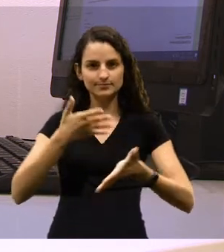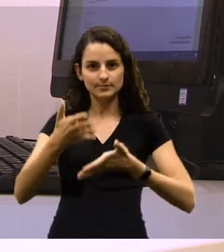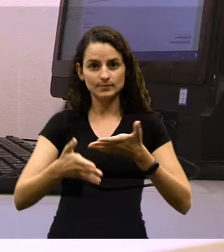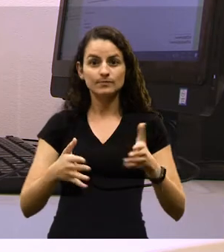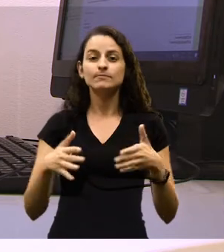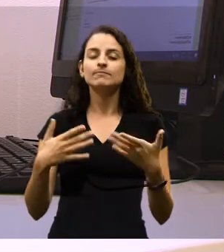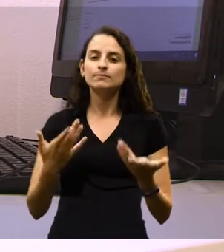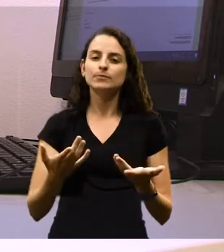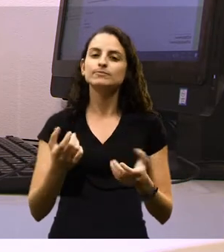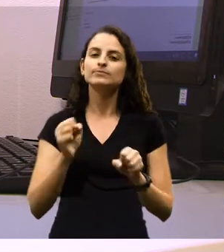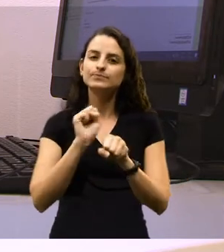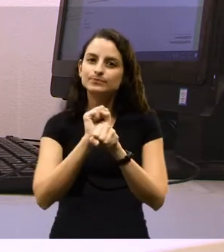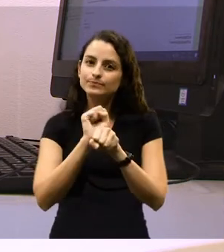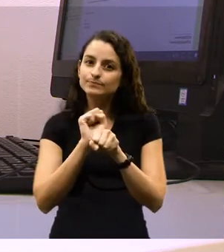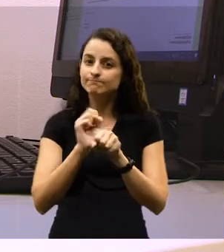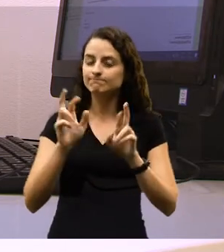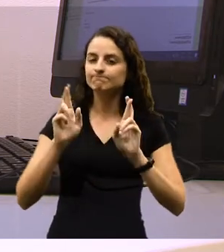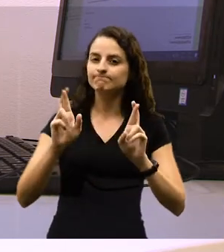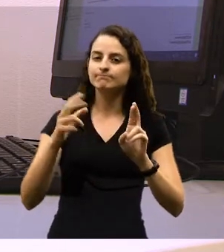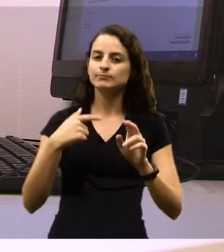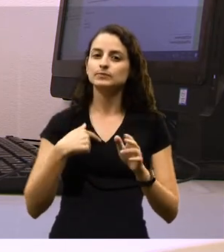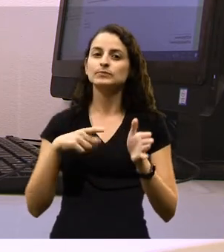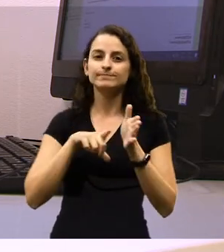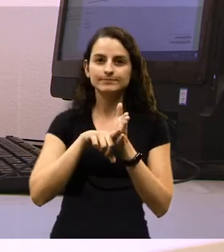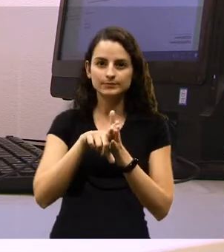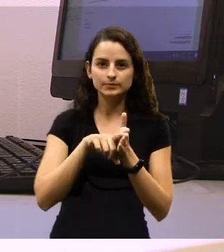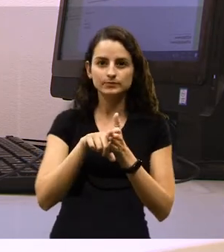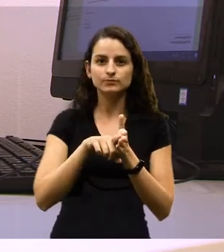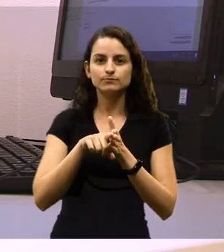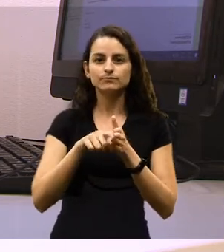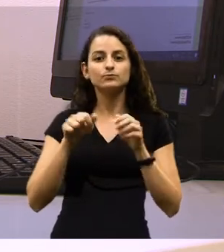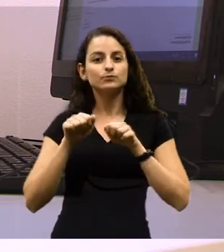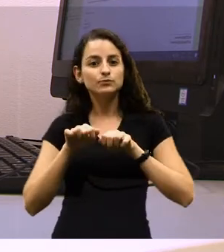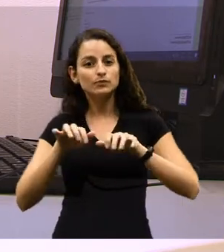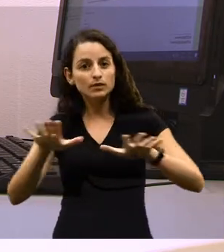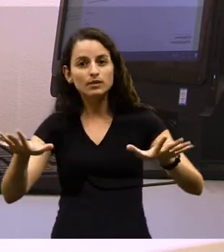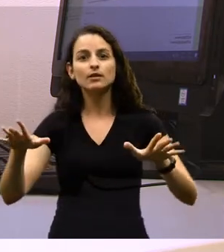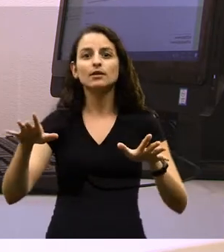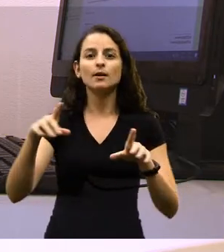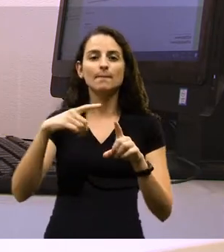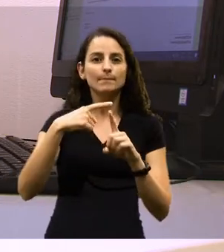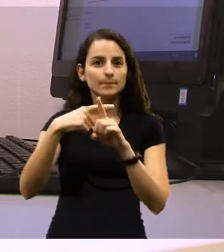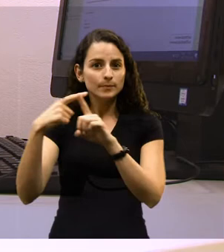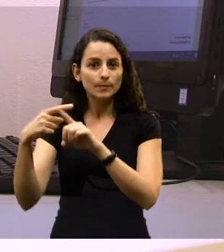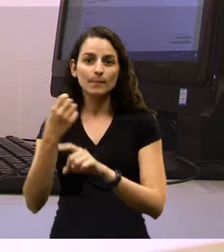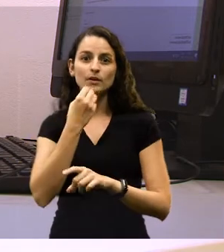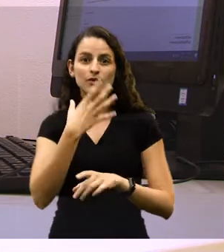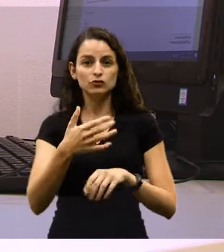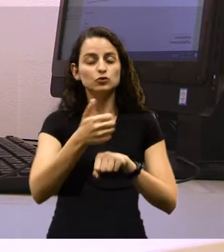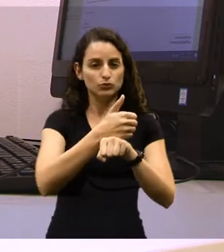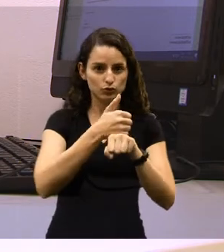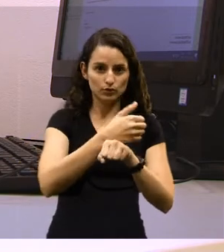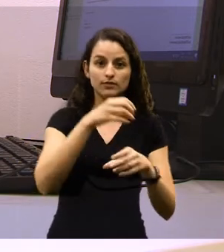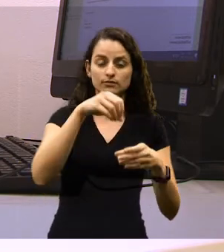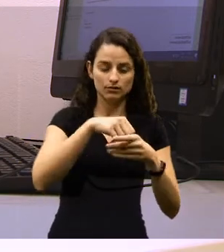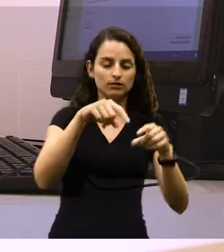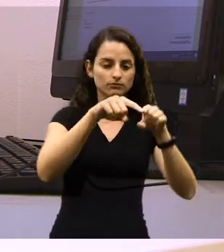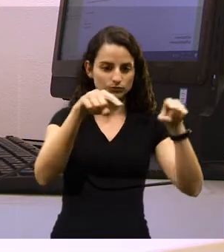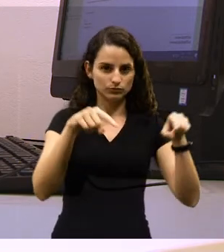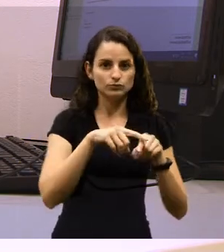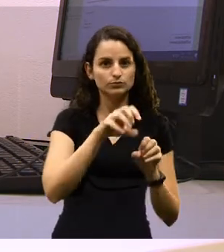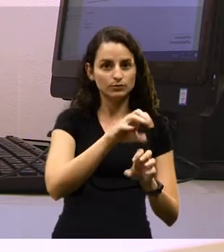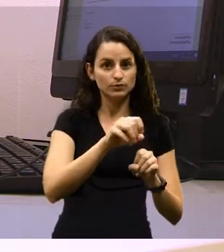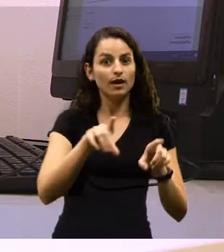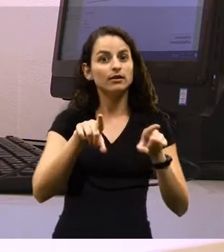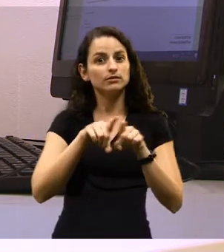libras. Então, eu espero que a minha pesquisa traga benefícios não só para esses profissionais que estão atuando em sala de aula,